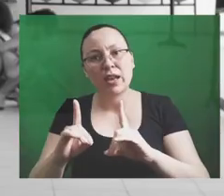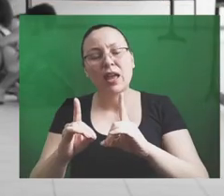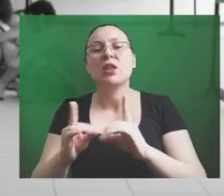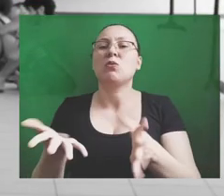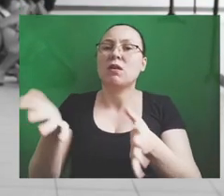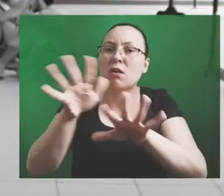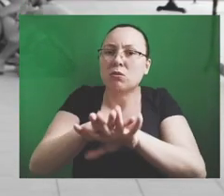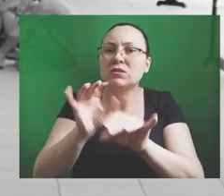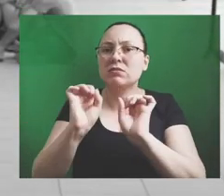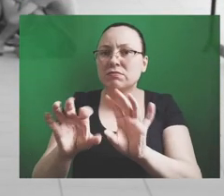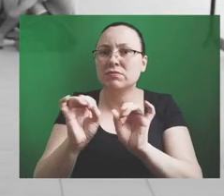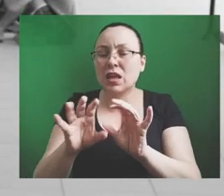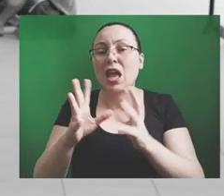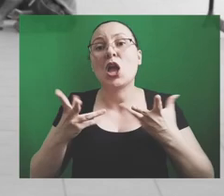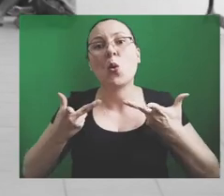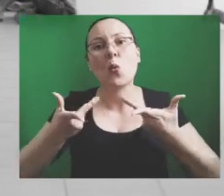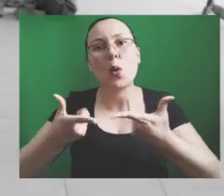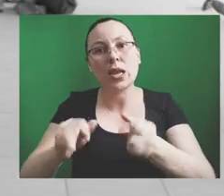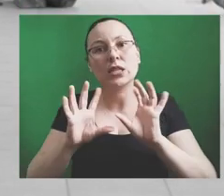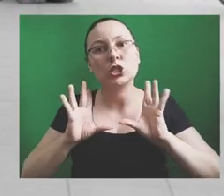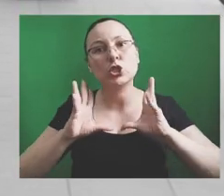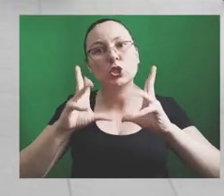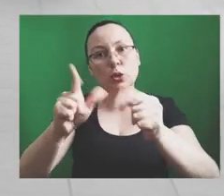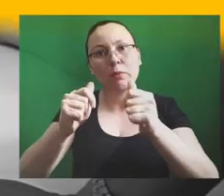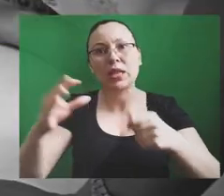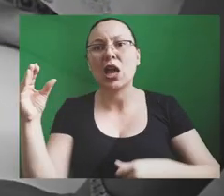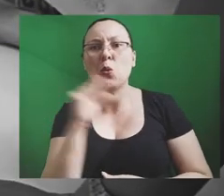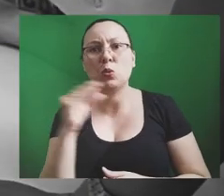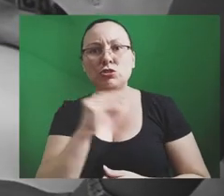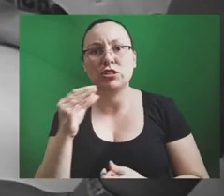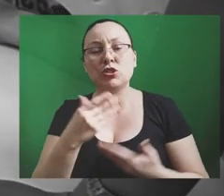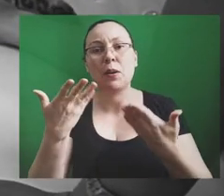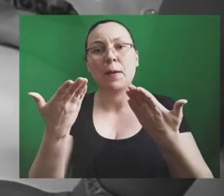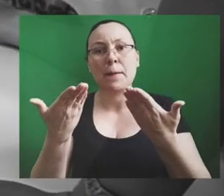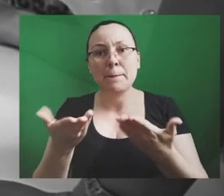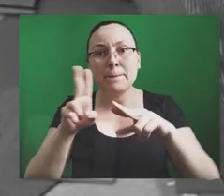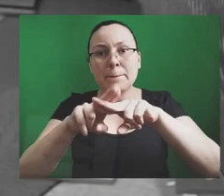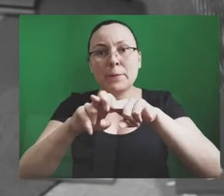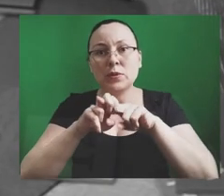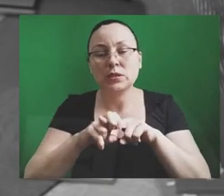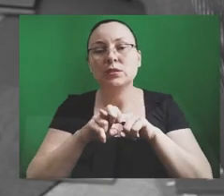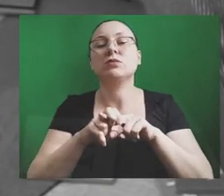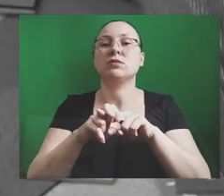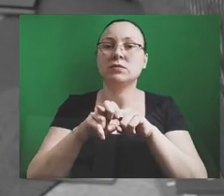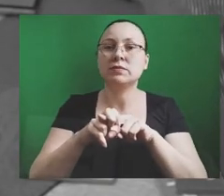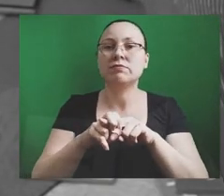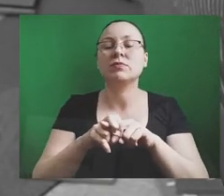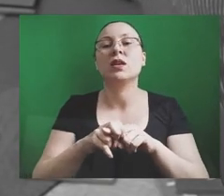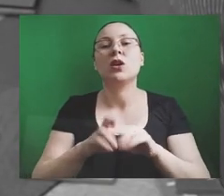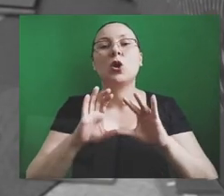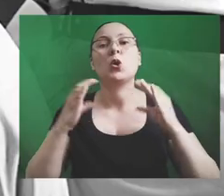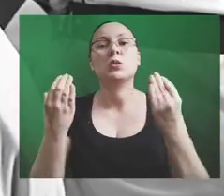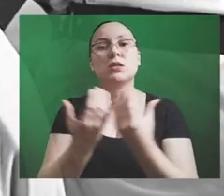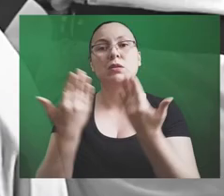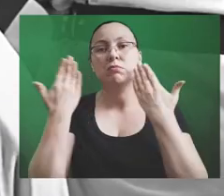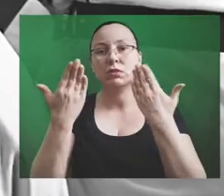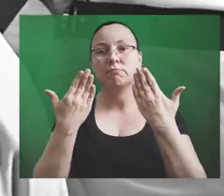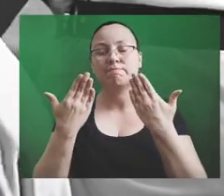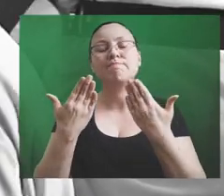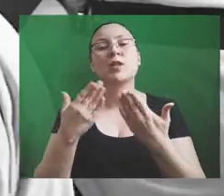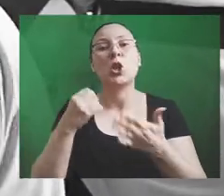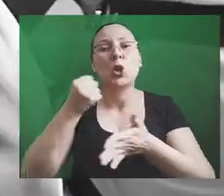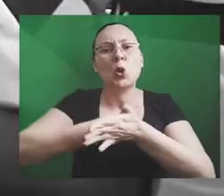inclusiva e de qualidade para todos torna-se urgente. Por isso, o sistema Conselhos de Psicologia defende a